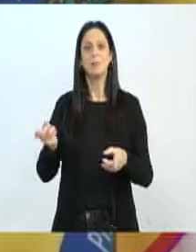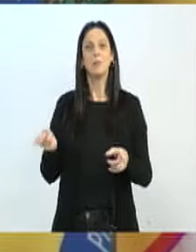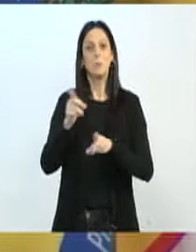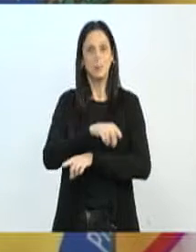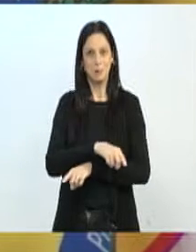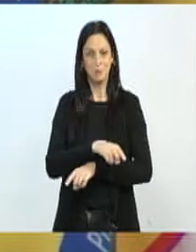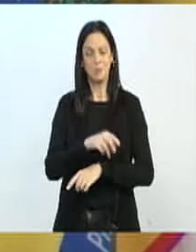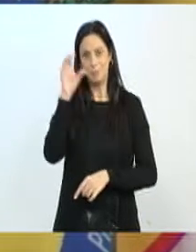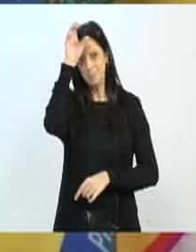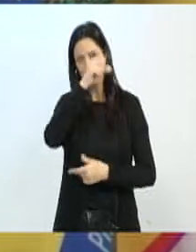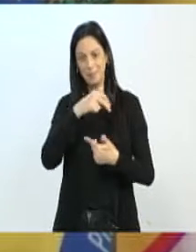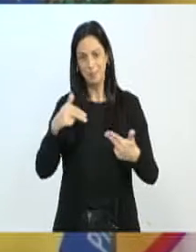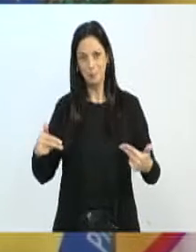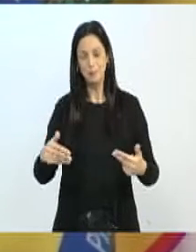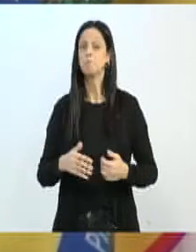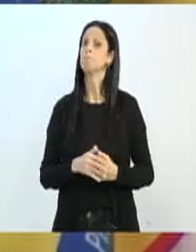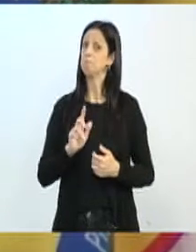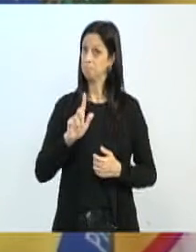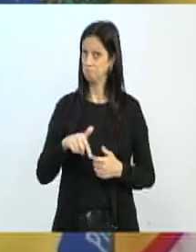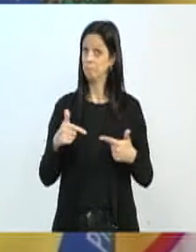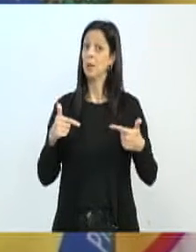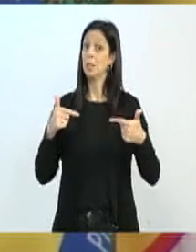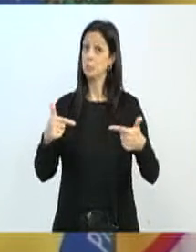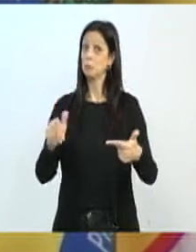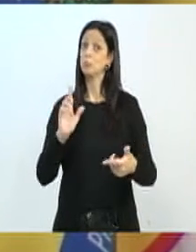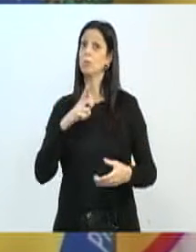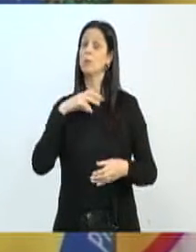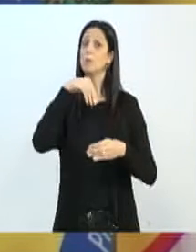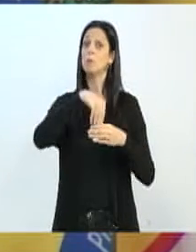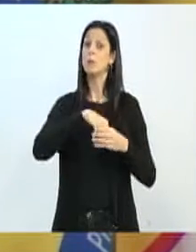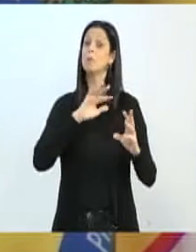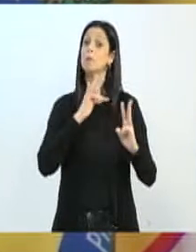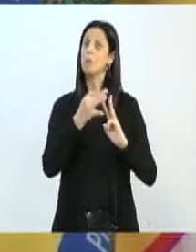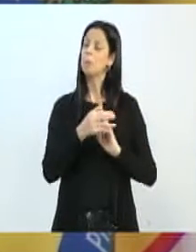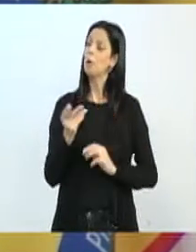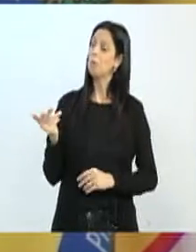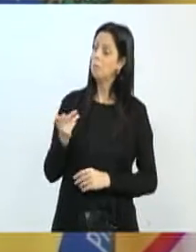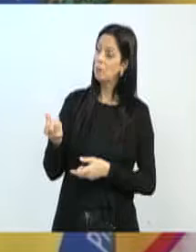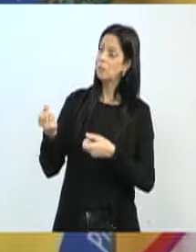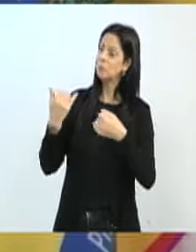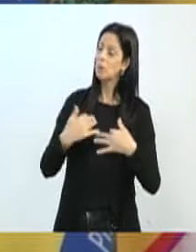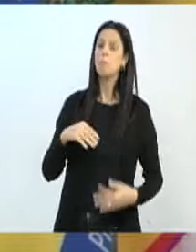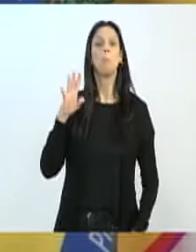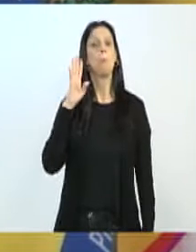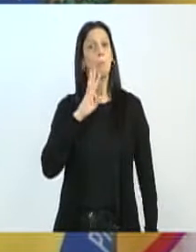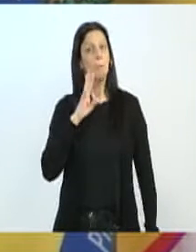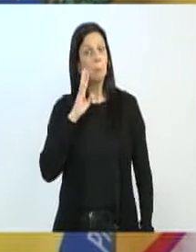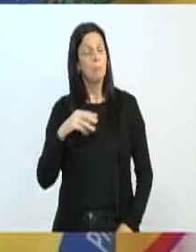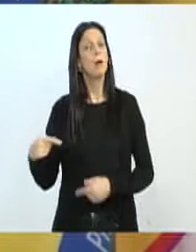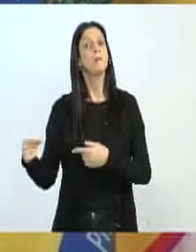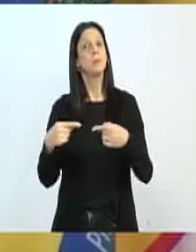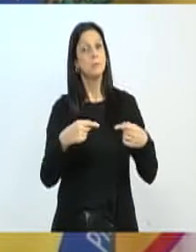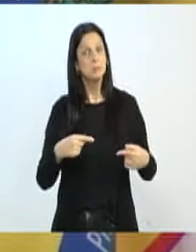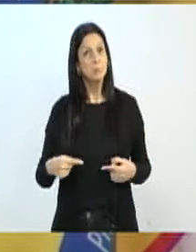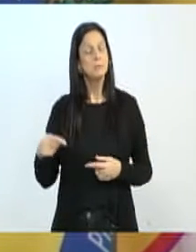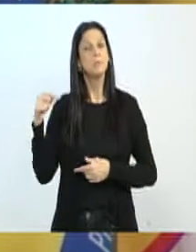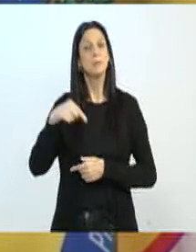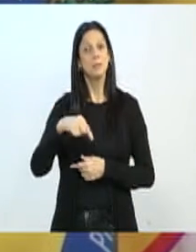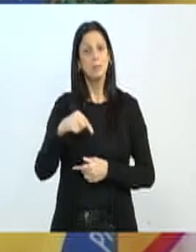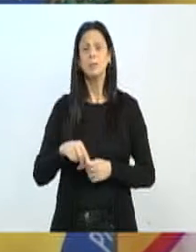E são tudo ações que nós temos já na ProFamília. Que legal que é discutido isso, e são temas